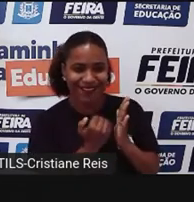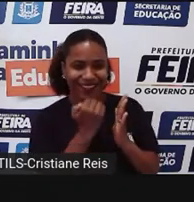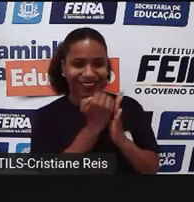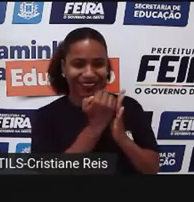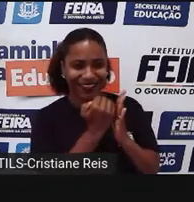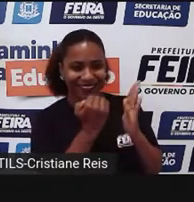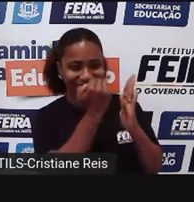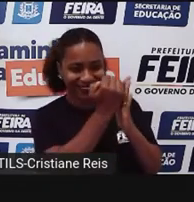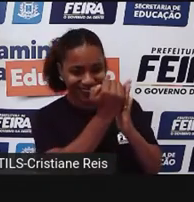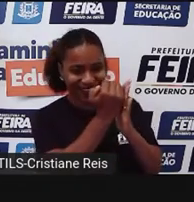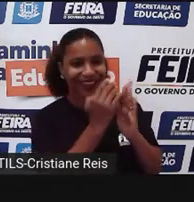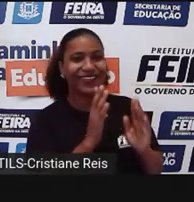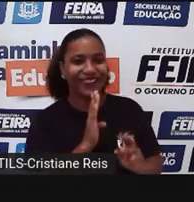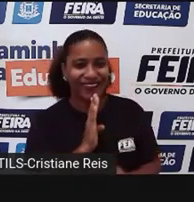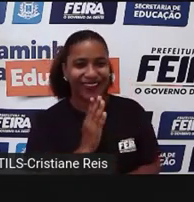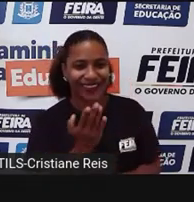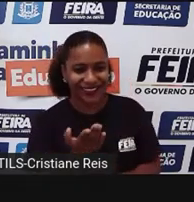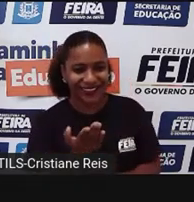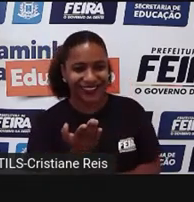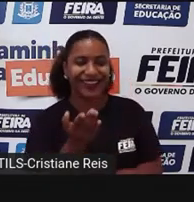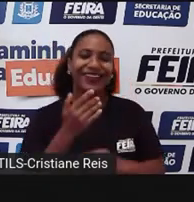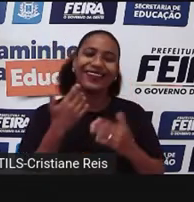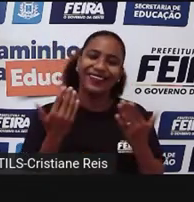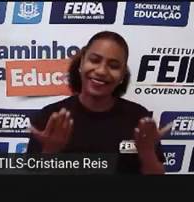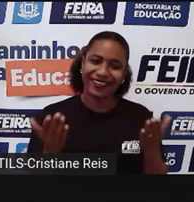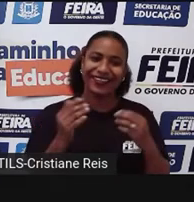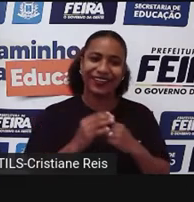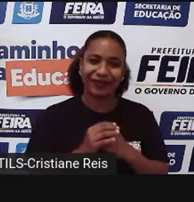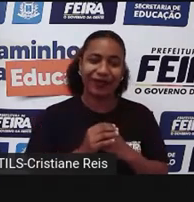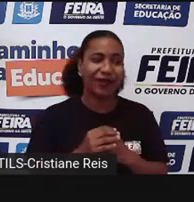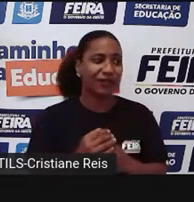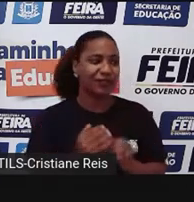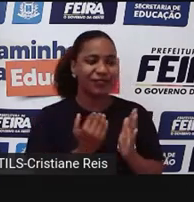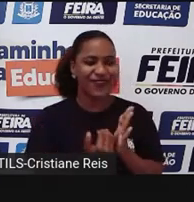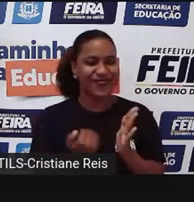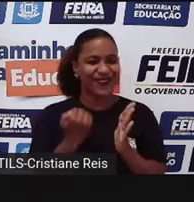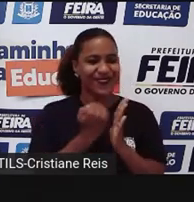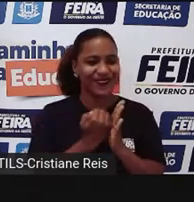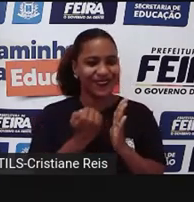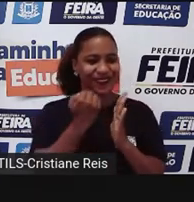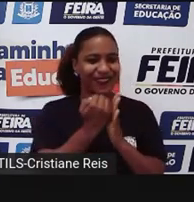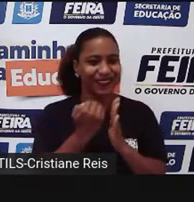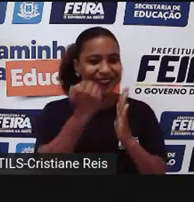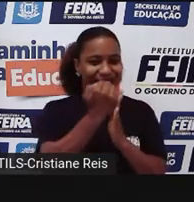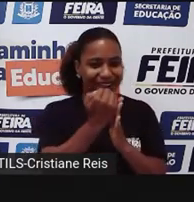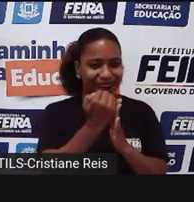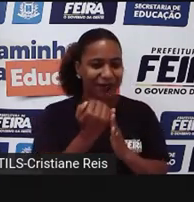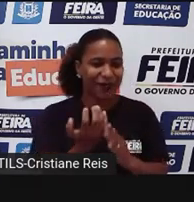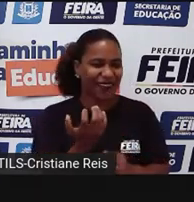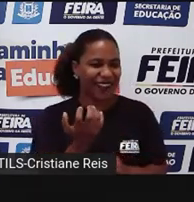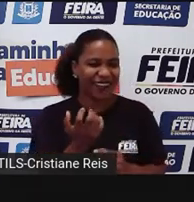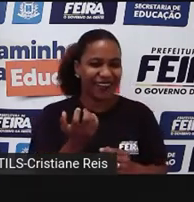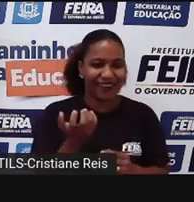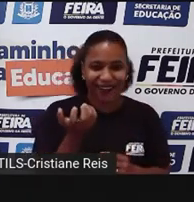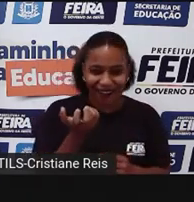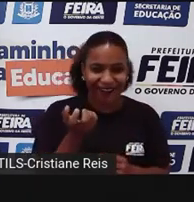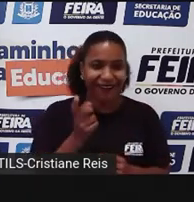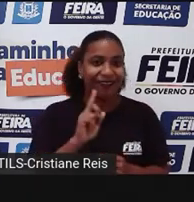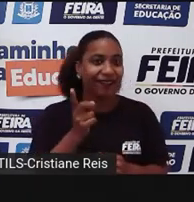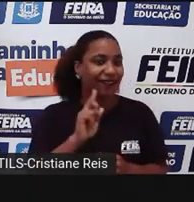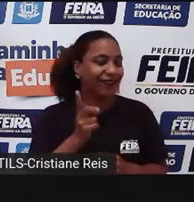porque a gente quer, não, Felipe. A gente aumenta, porque isso faz parte da própria memória. A nossa memória, ela